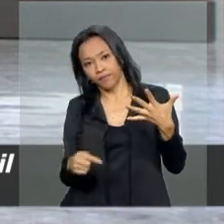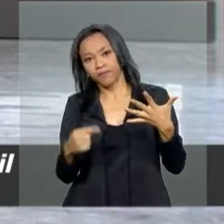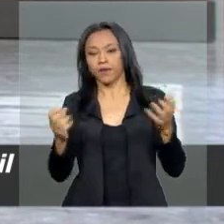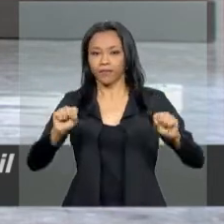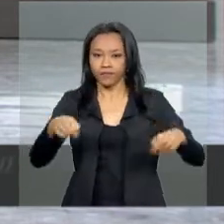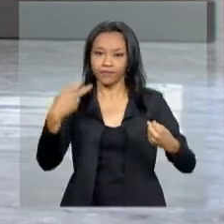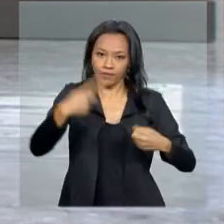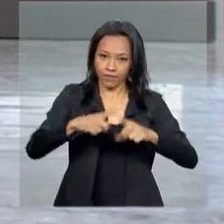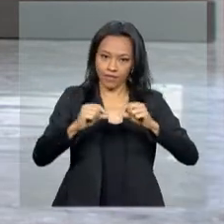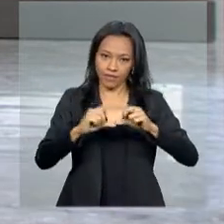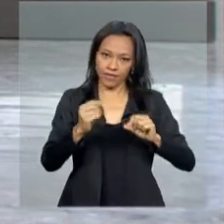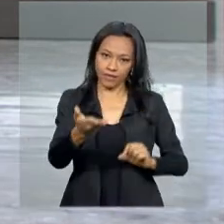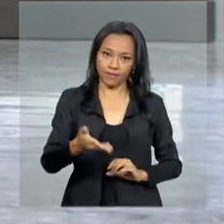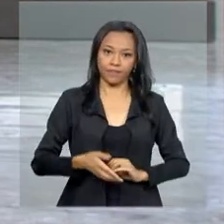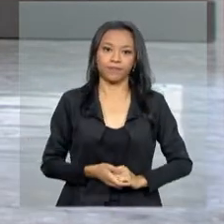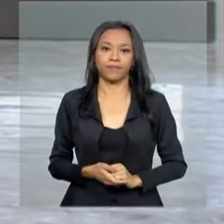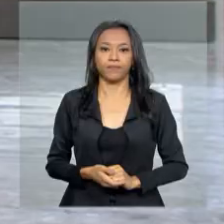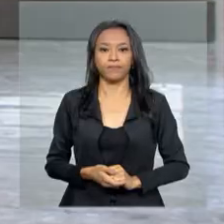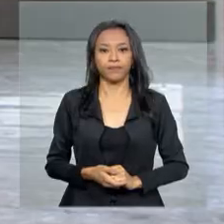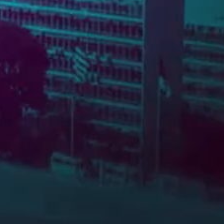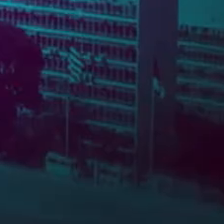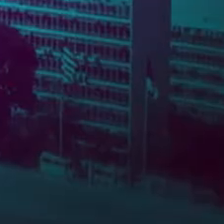De Brasília, Cleide Lopes.